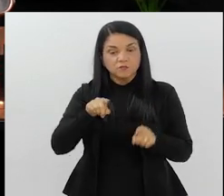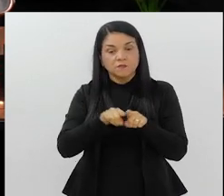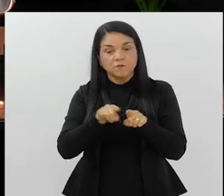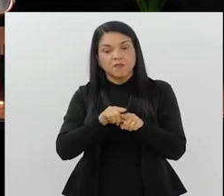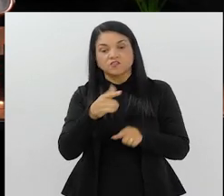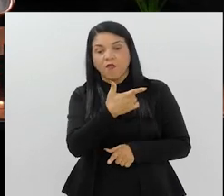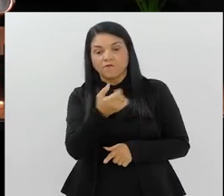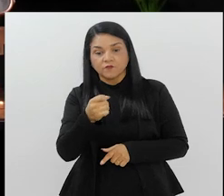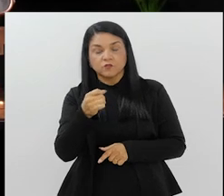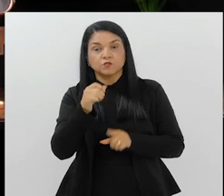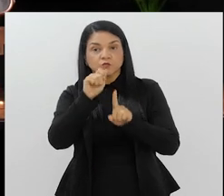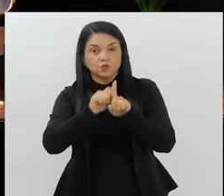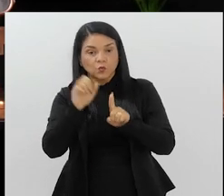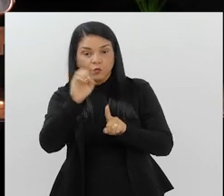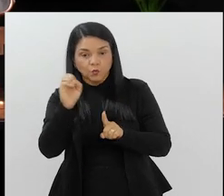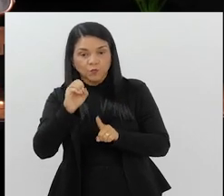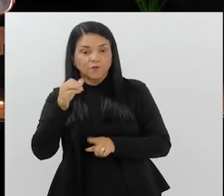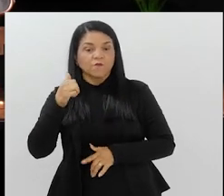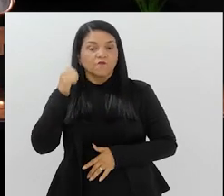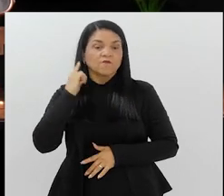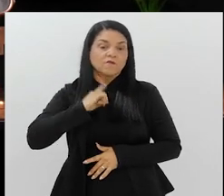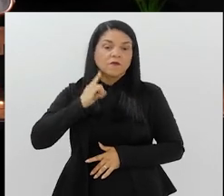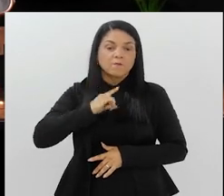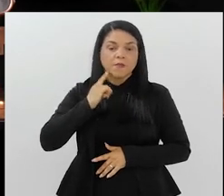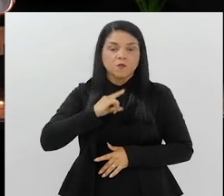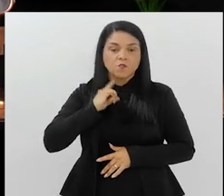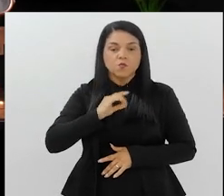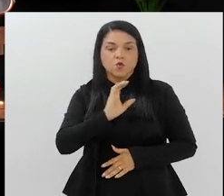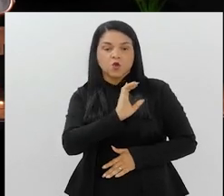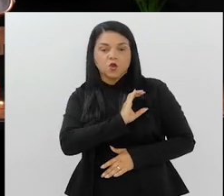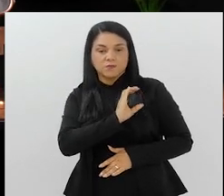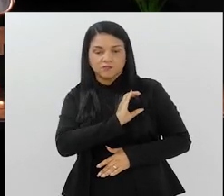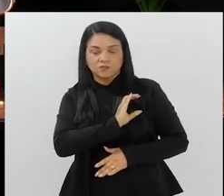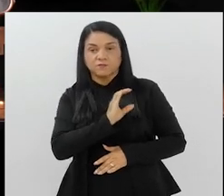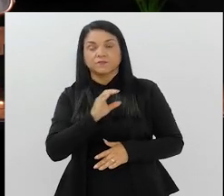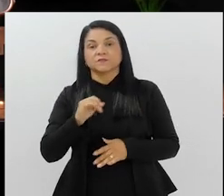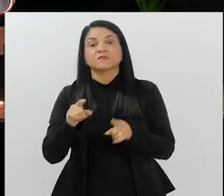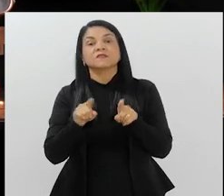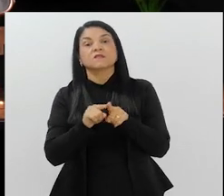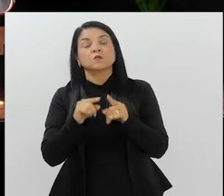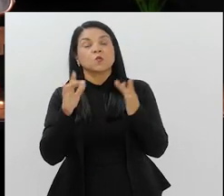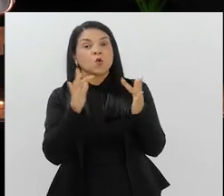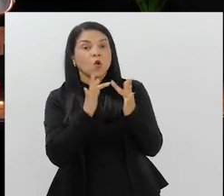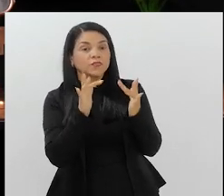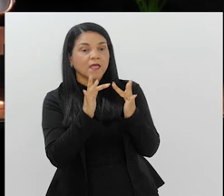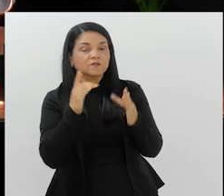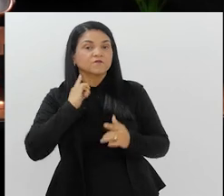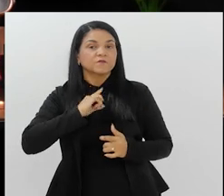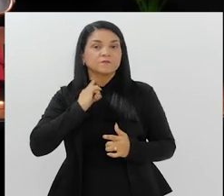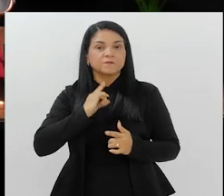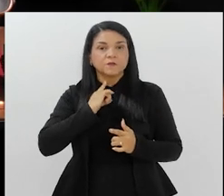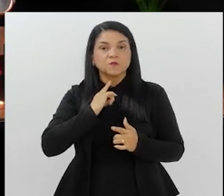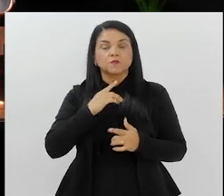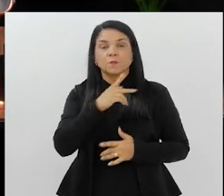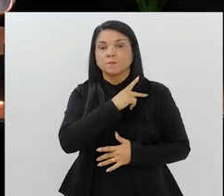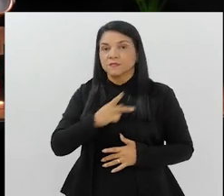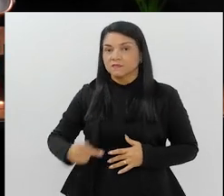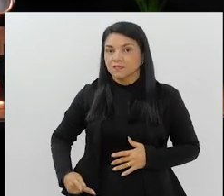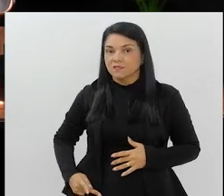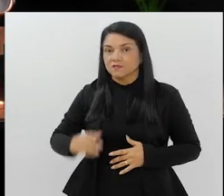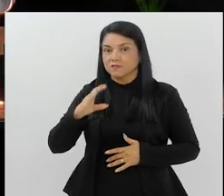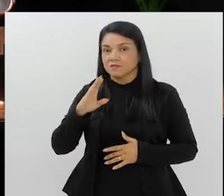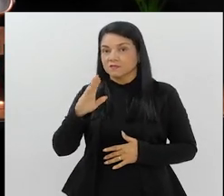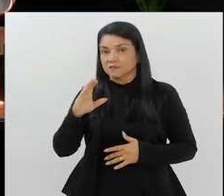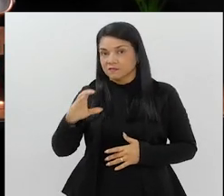em Itaquera. O pedido partiu diretamente do Flamengo, que manteve contato com o presidente da CBF, Edinaldo